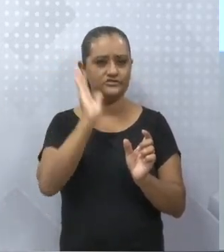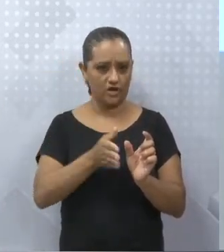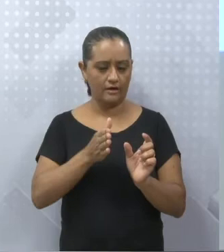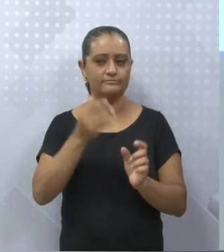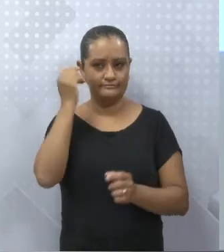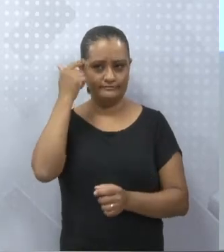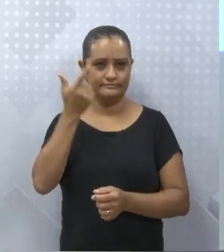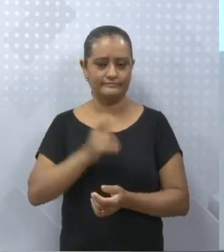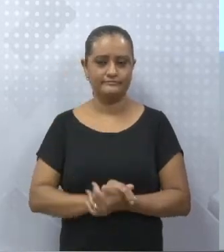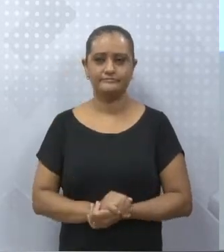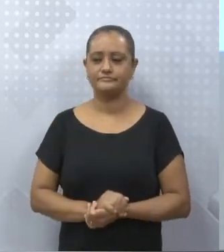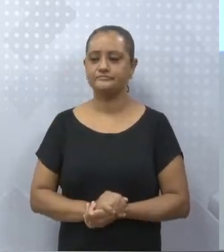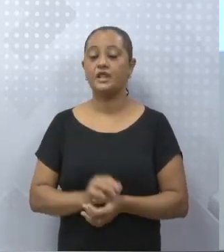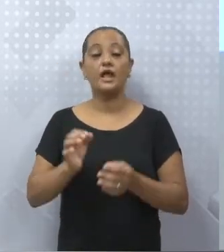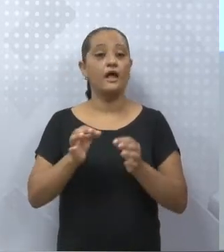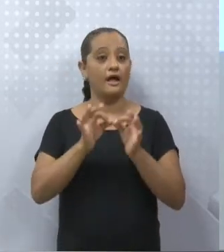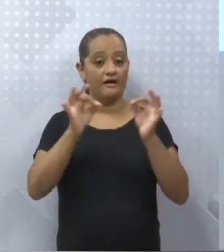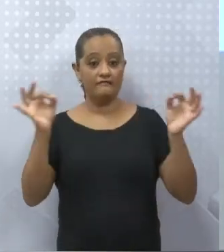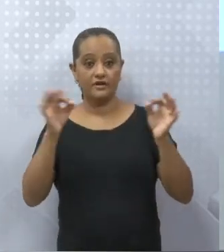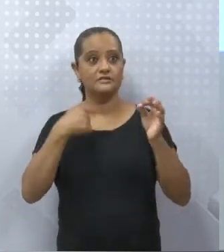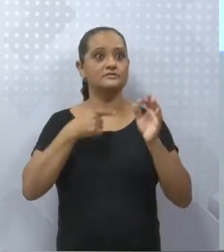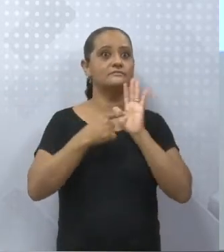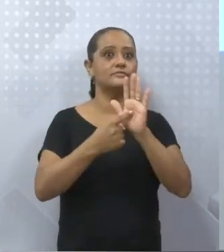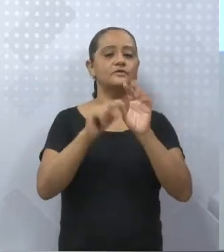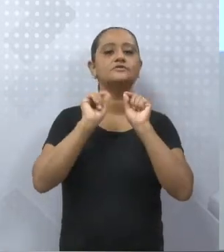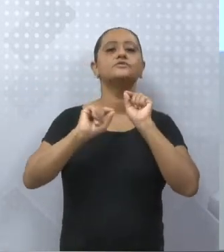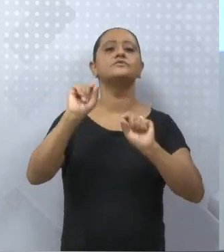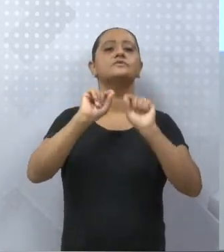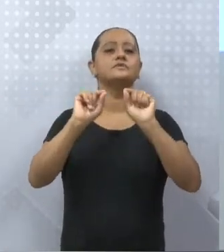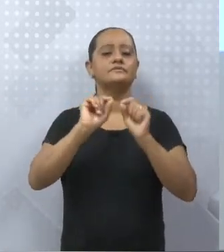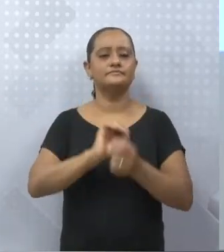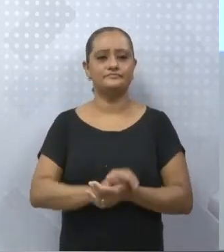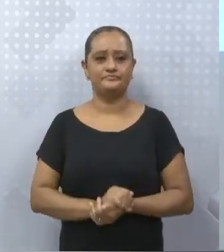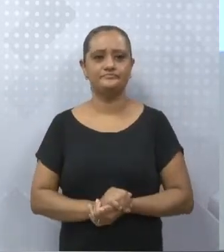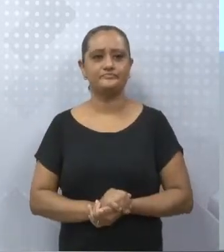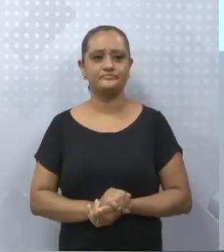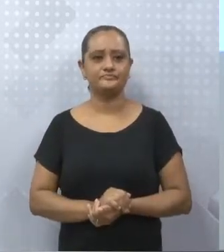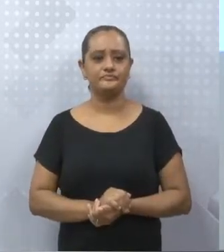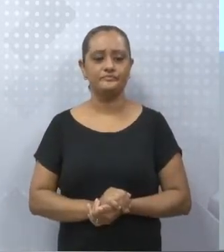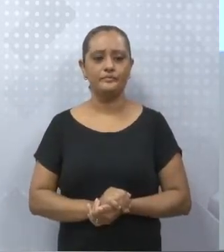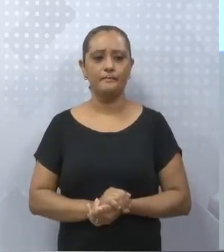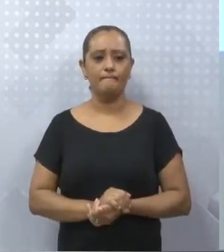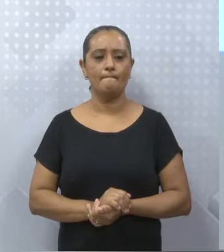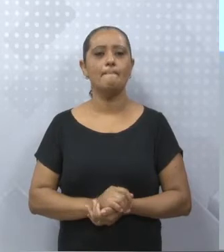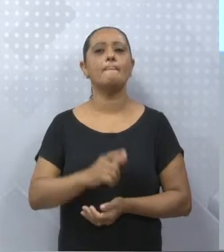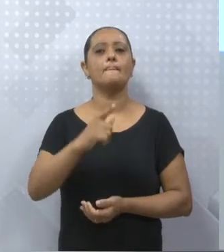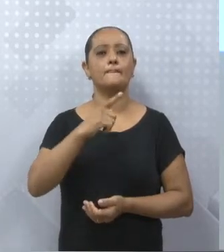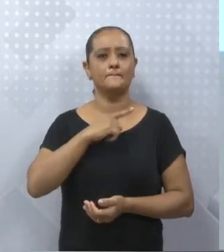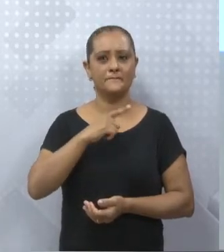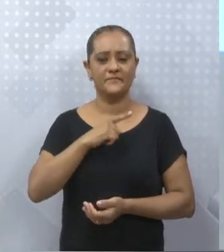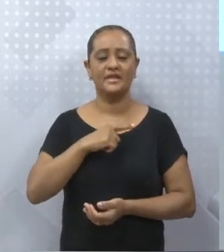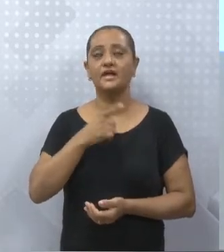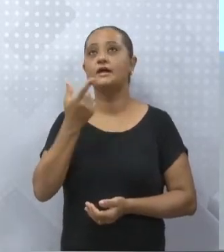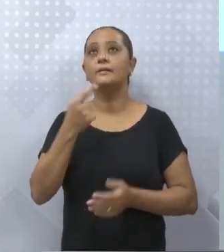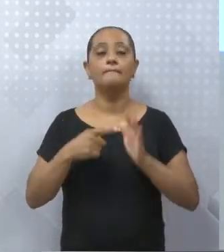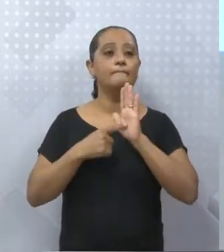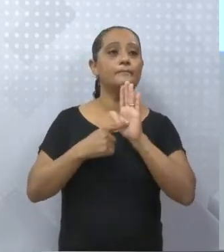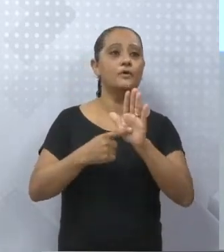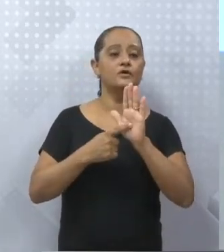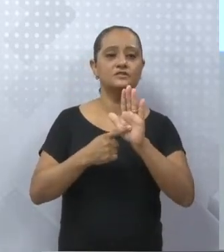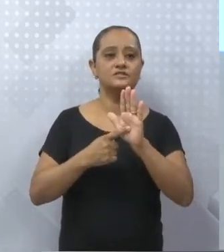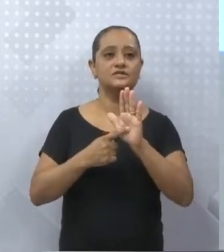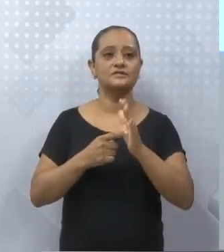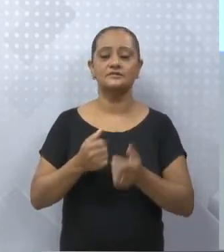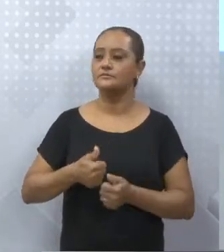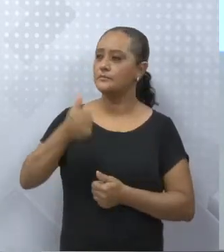circunstância, tanto que ele pode ser chamado de intransitivo circunstancial, porque ele vai exigir